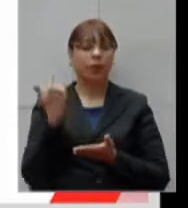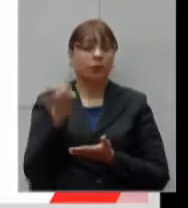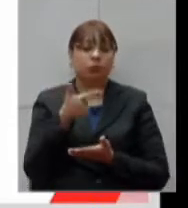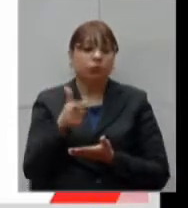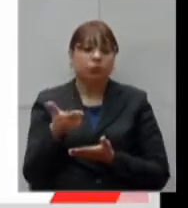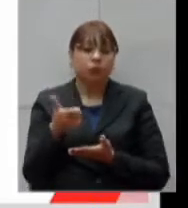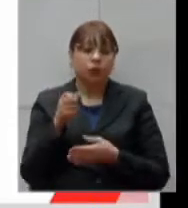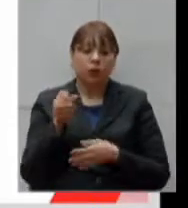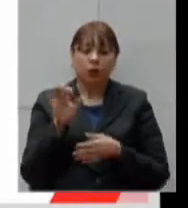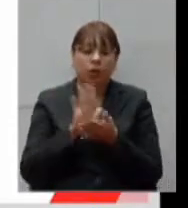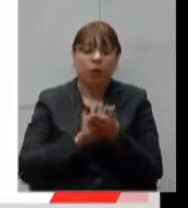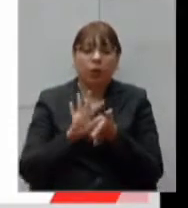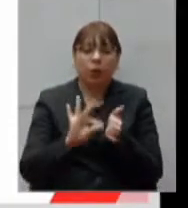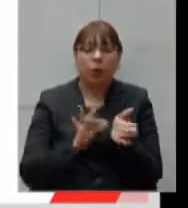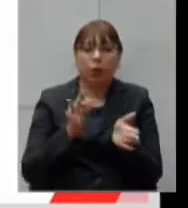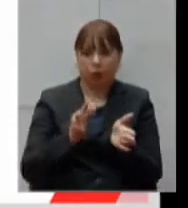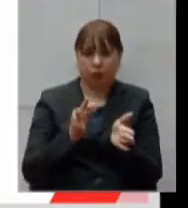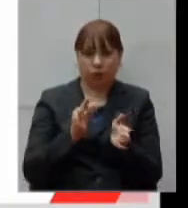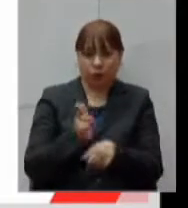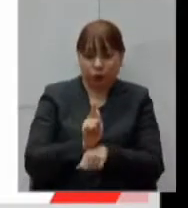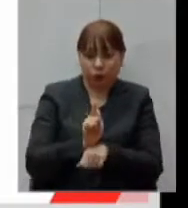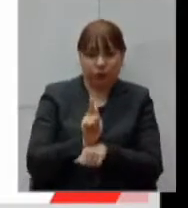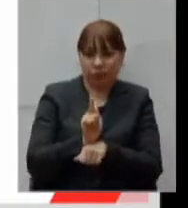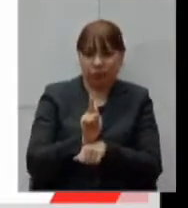contrato de gestão celebrado nesta área.